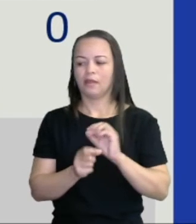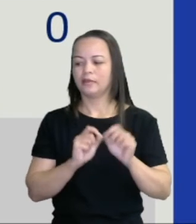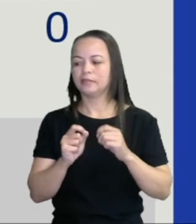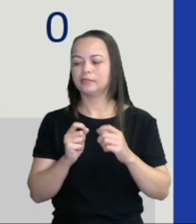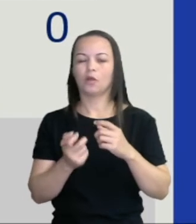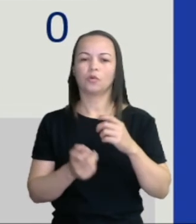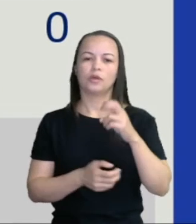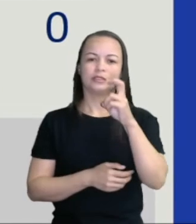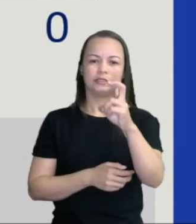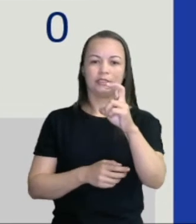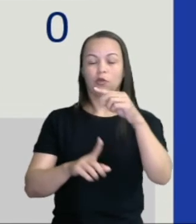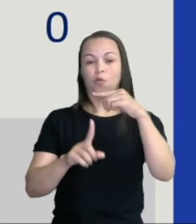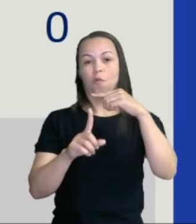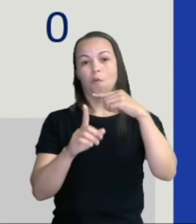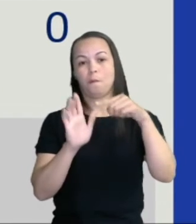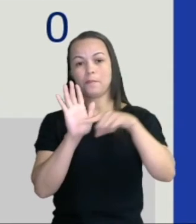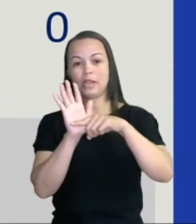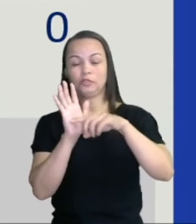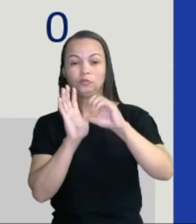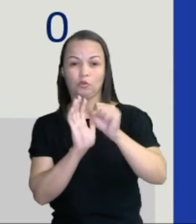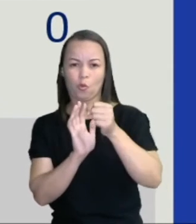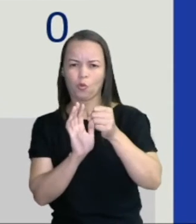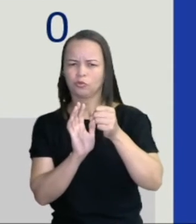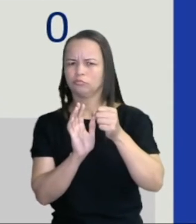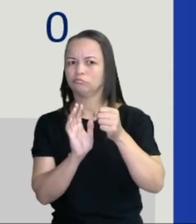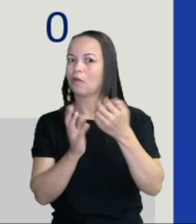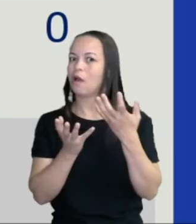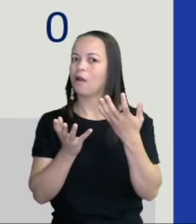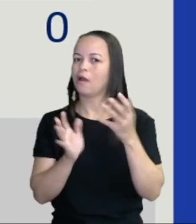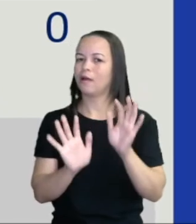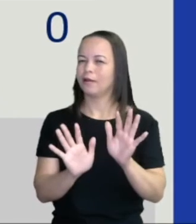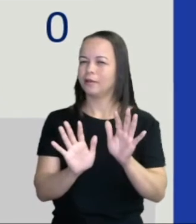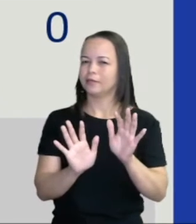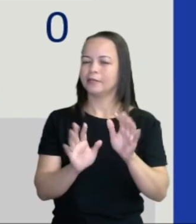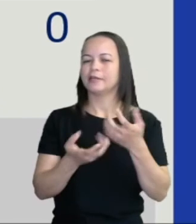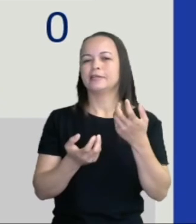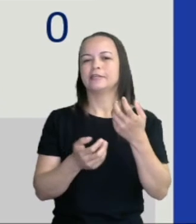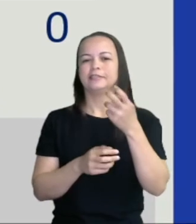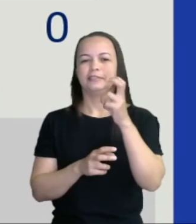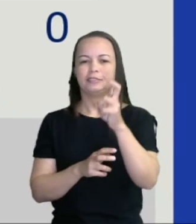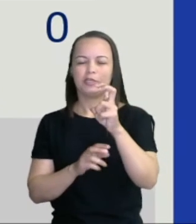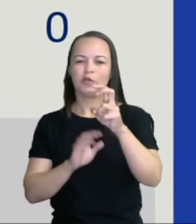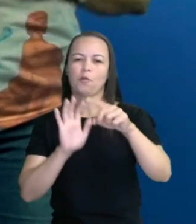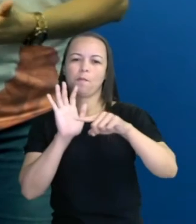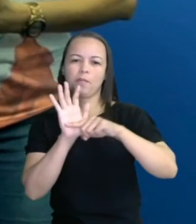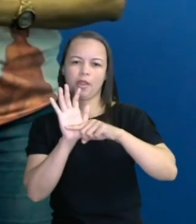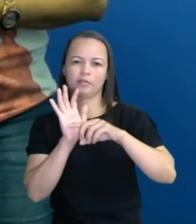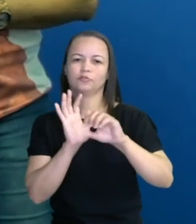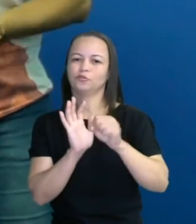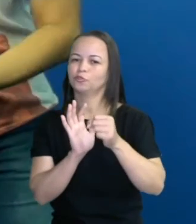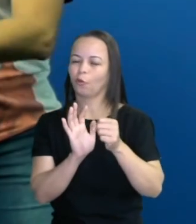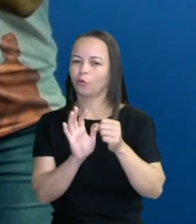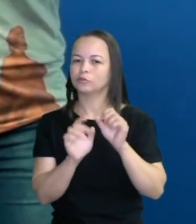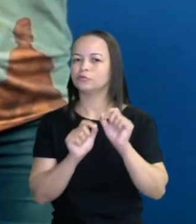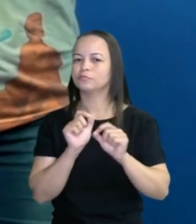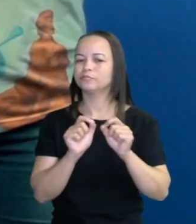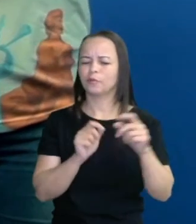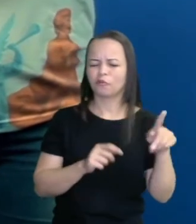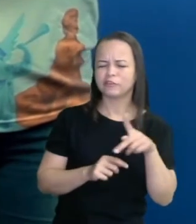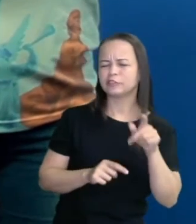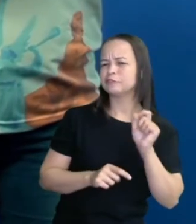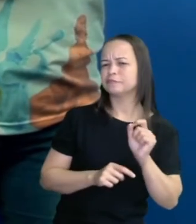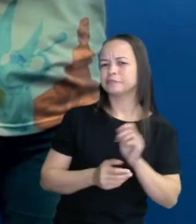eu tenho aí, ó, cinco menos oito. Opa, entrou naquele grupo lá, ó, de cinco menos oito. Professora, o que é eu faço?